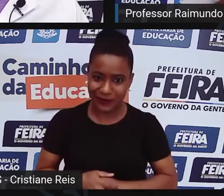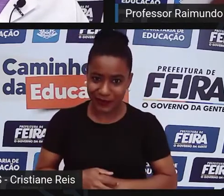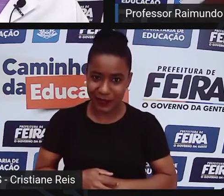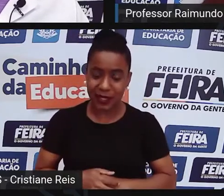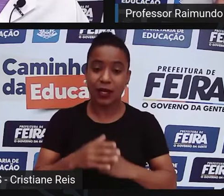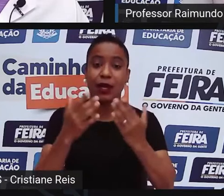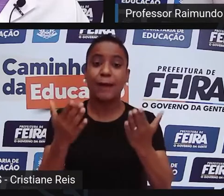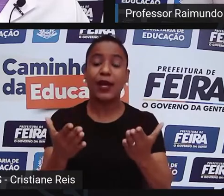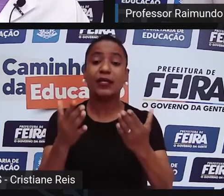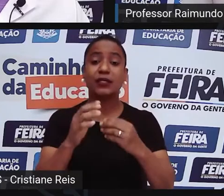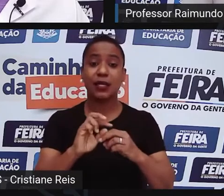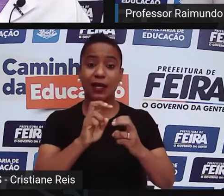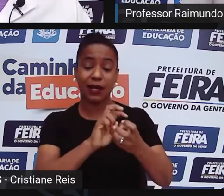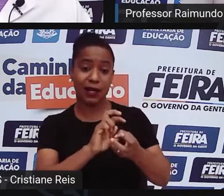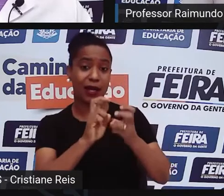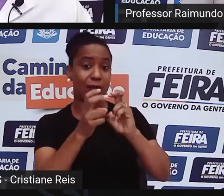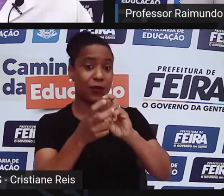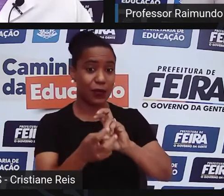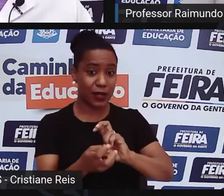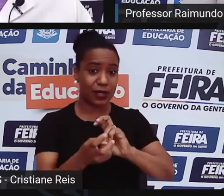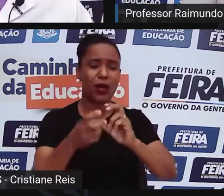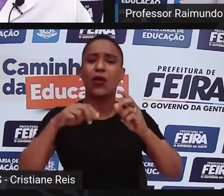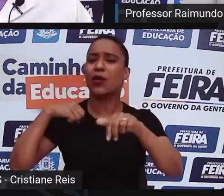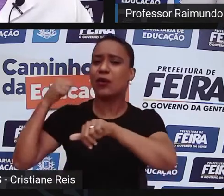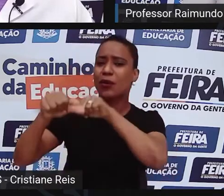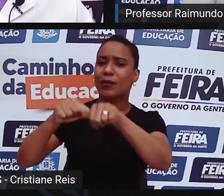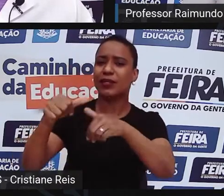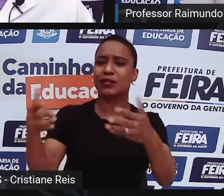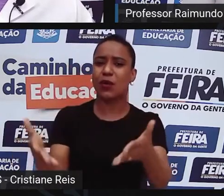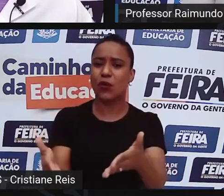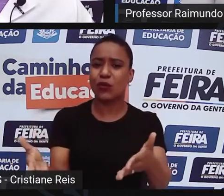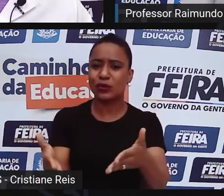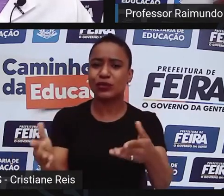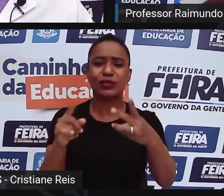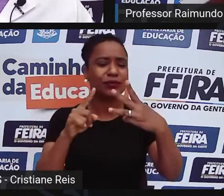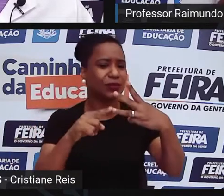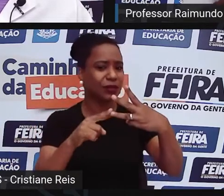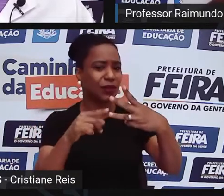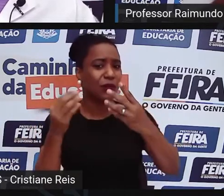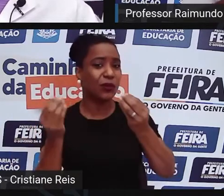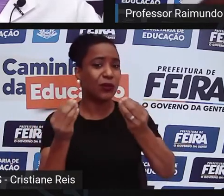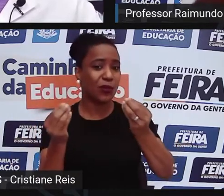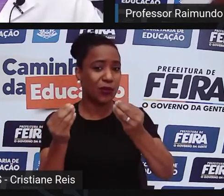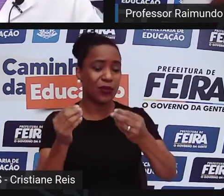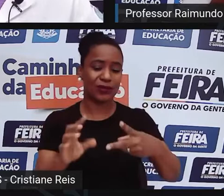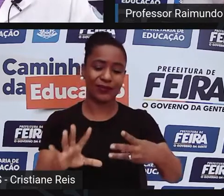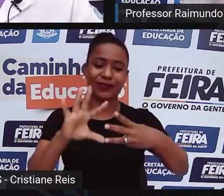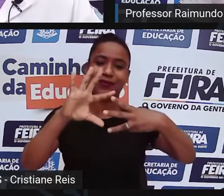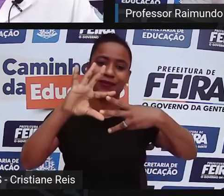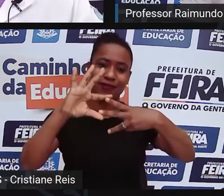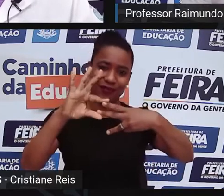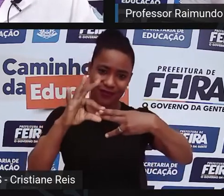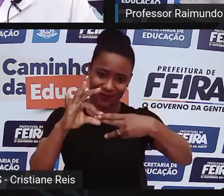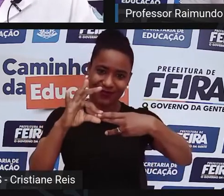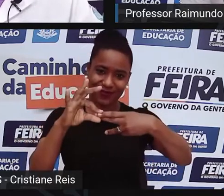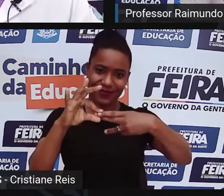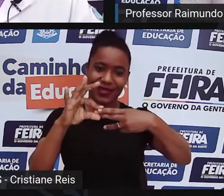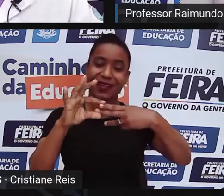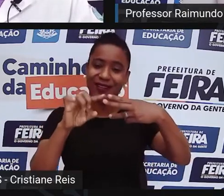contemporânea, é simplesmente, gente, uma evolução um pouco da capoeira.